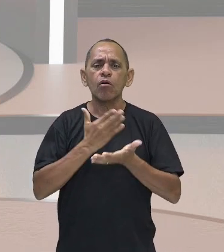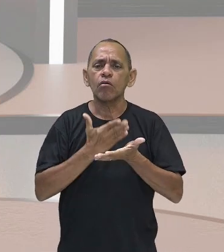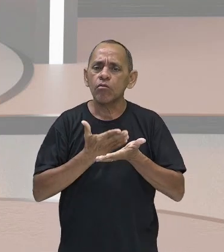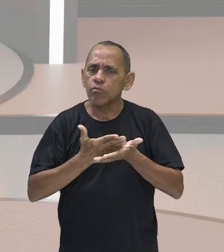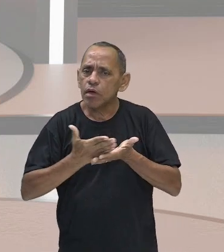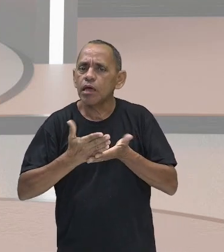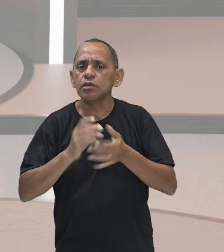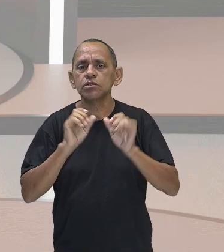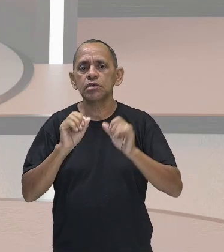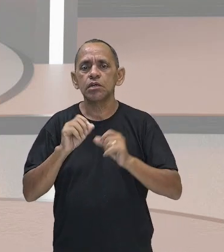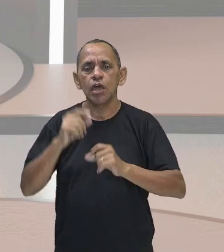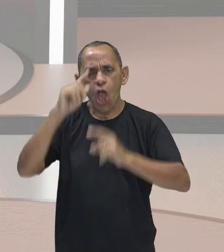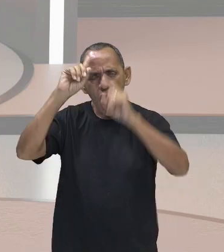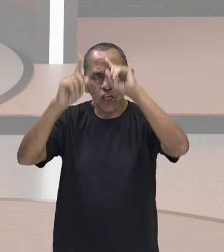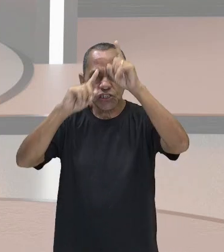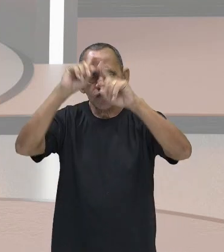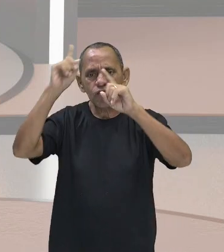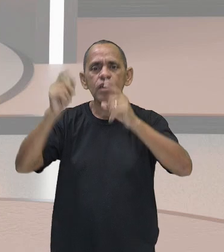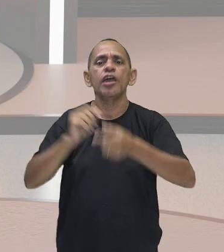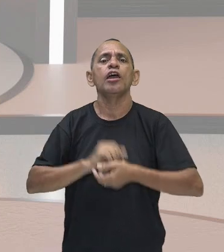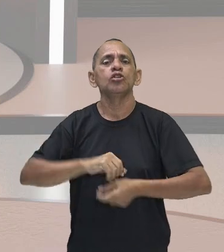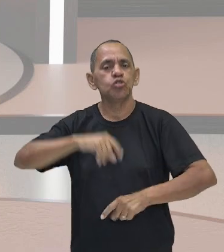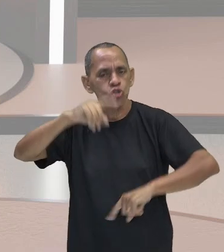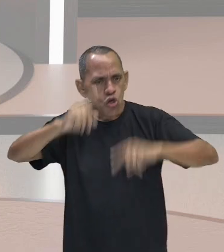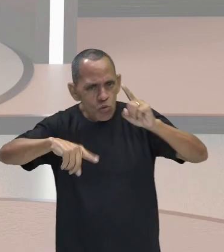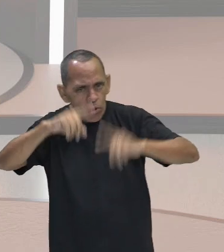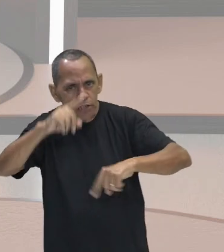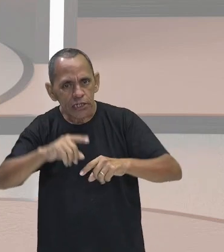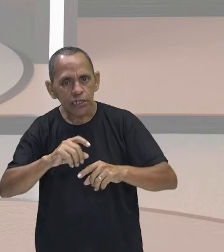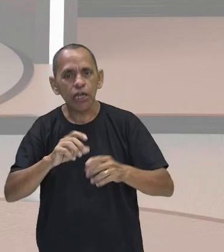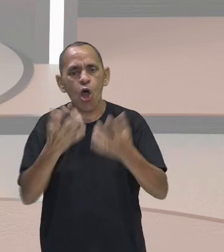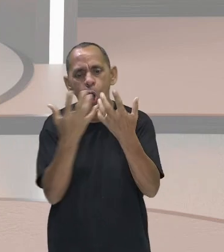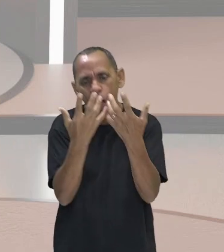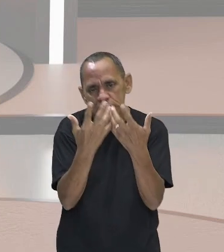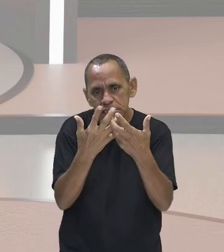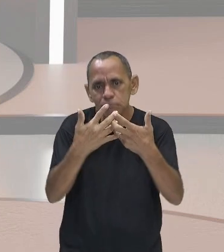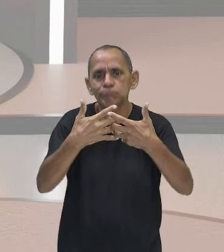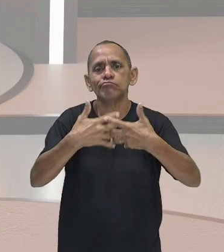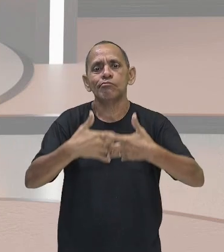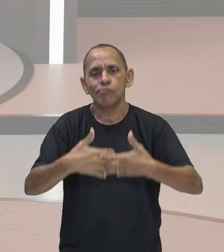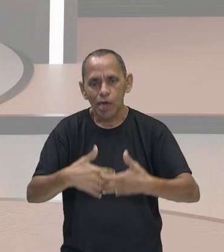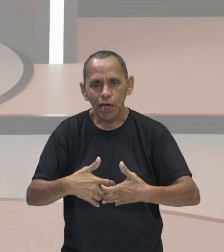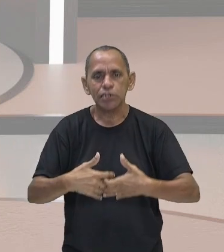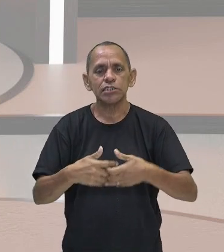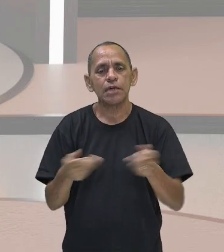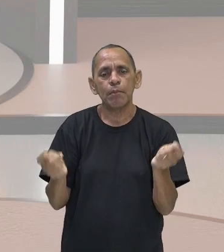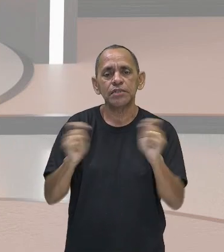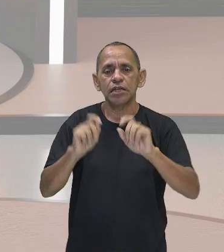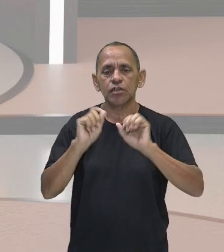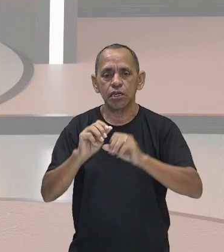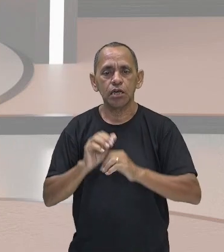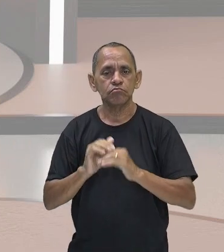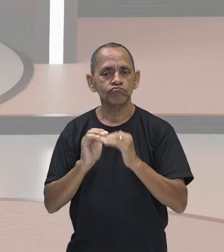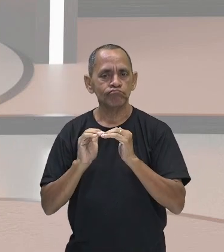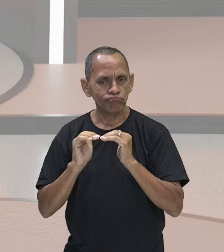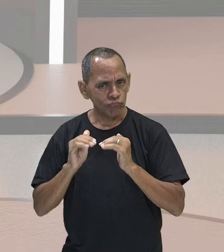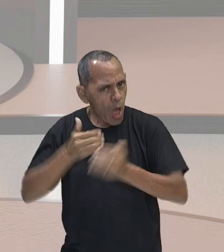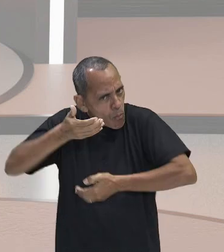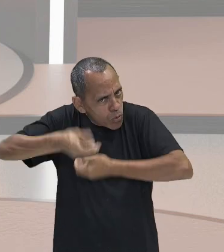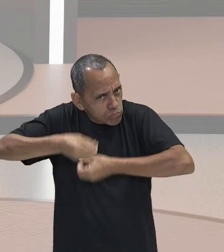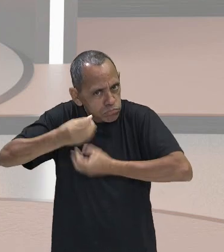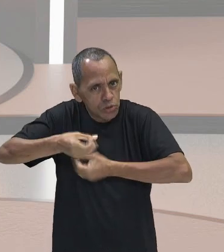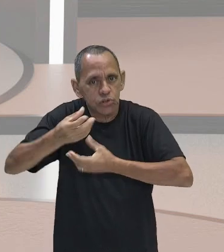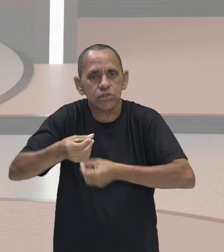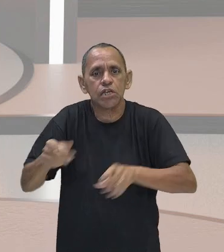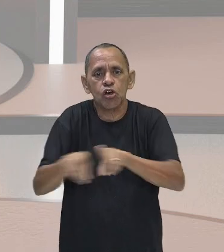os inventos, as máquinas que, basicamente, possibilitaram o aumento da produção industrial e também o